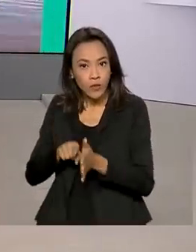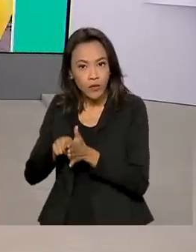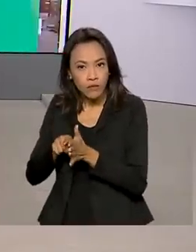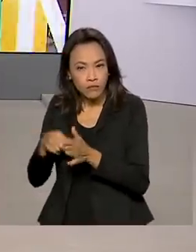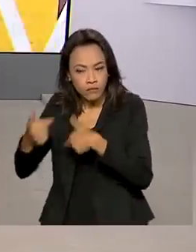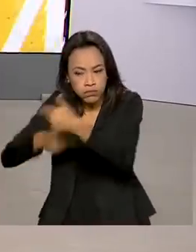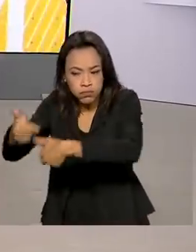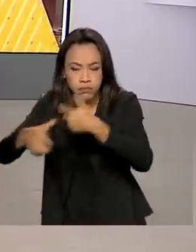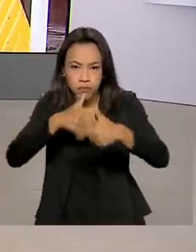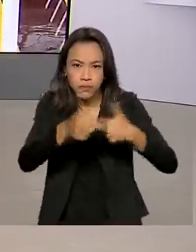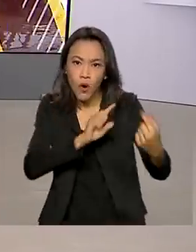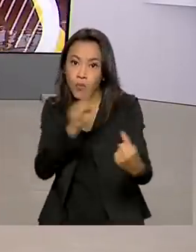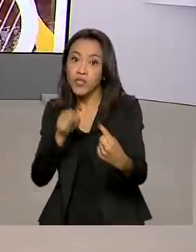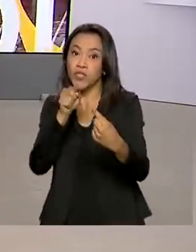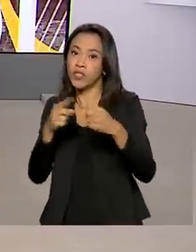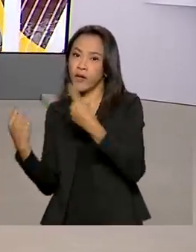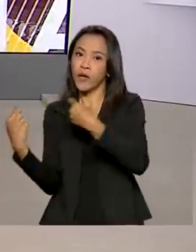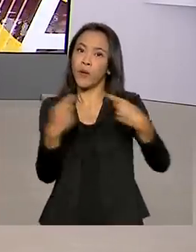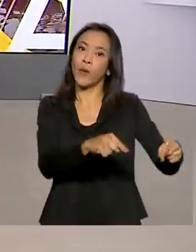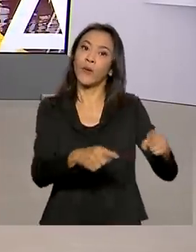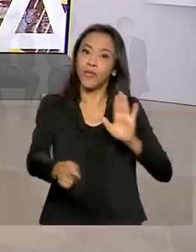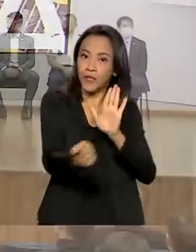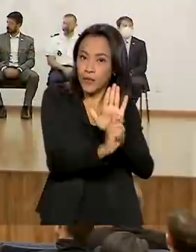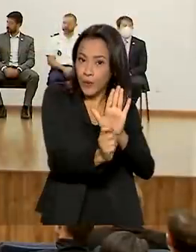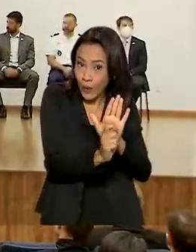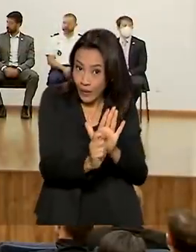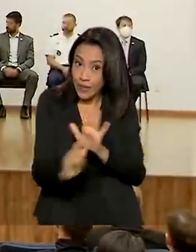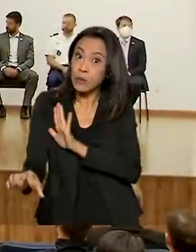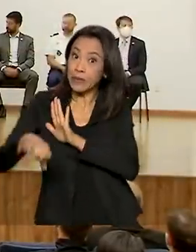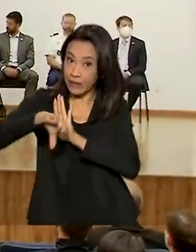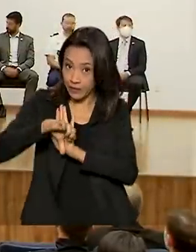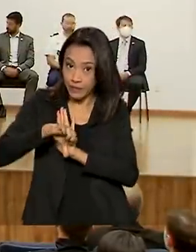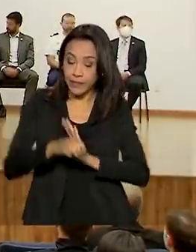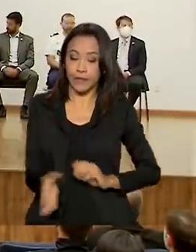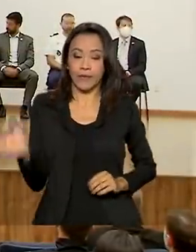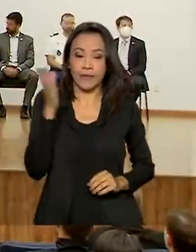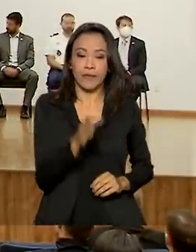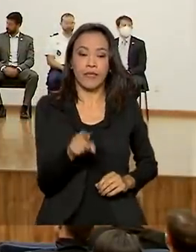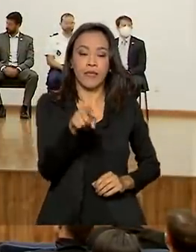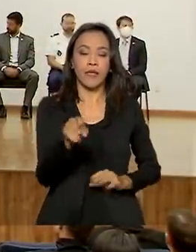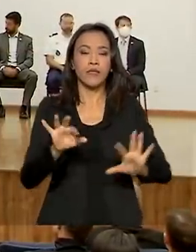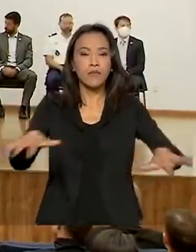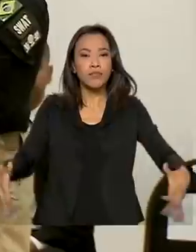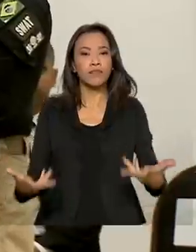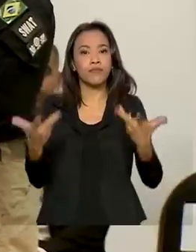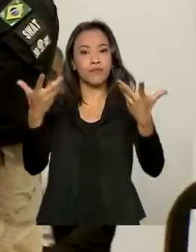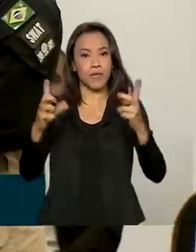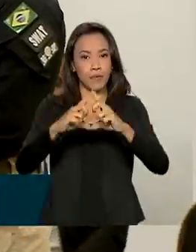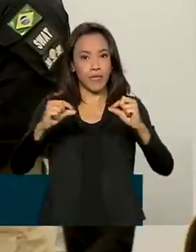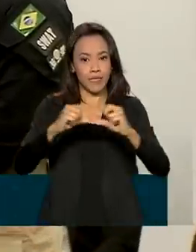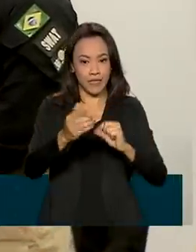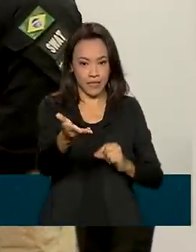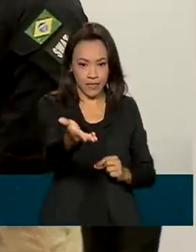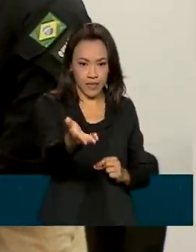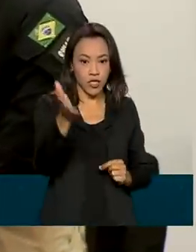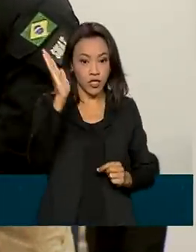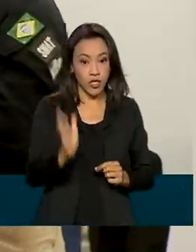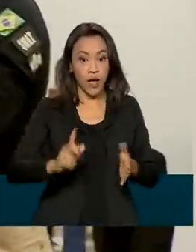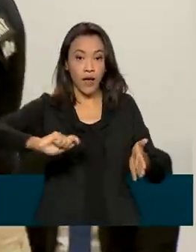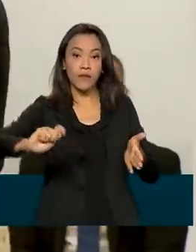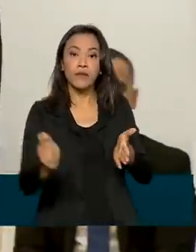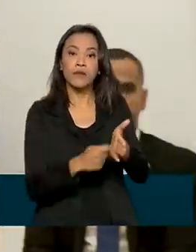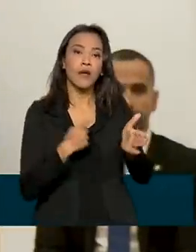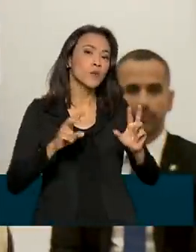A meta é o combate às drogas e ao crime organizado. Em uma solenidade em Brasília, foi assinado o termo de